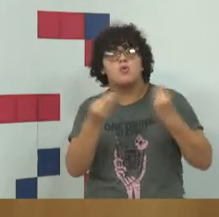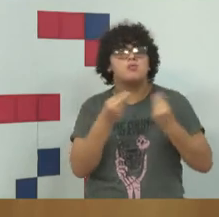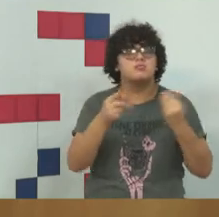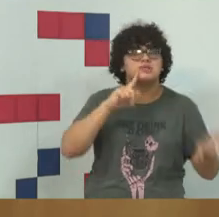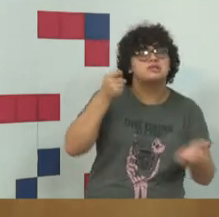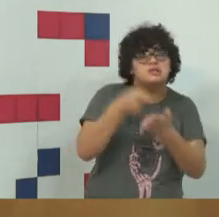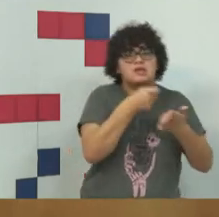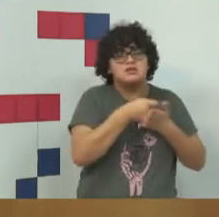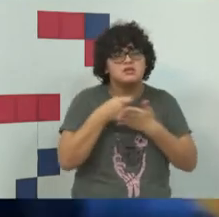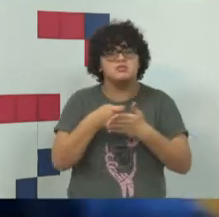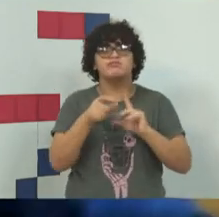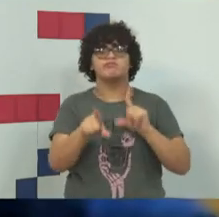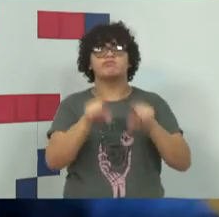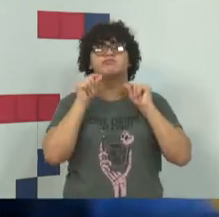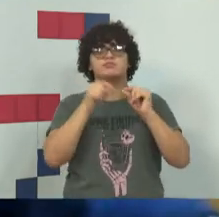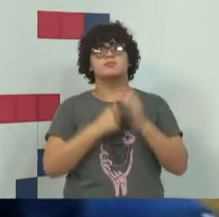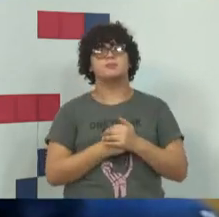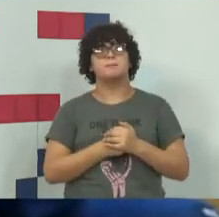tomadas?